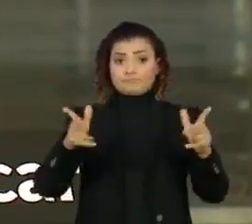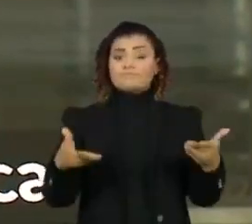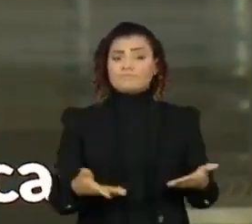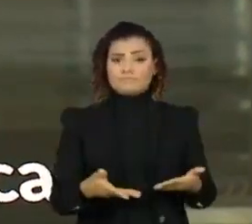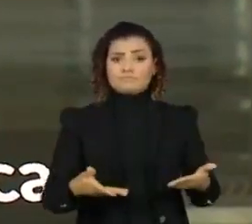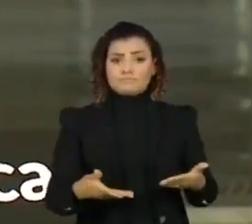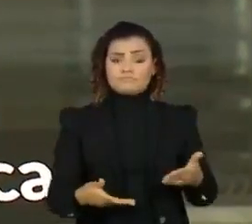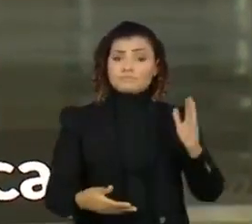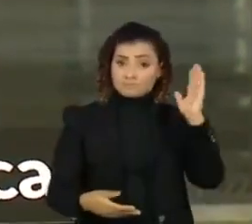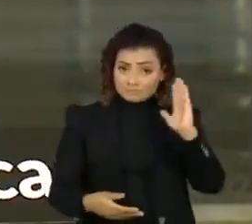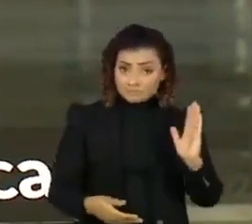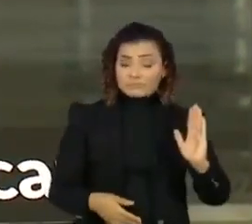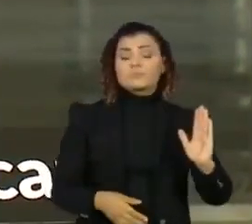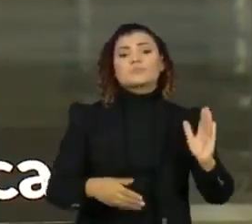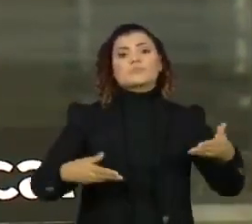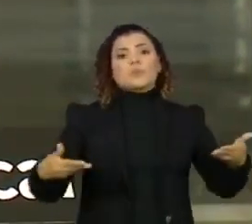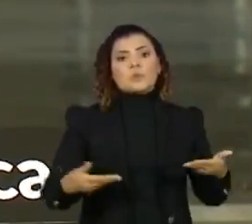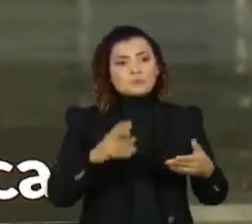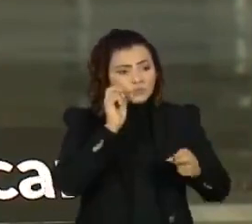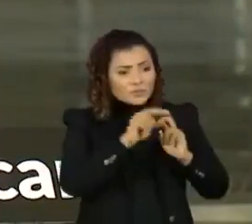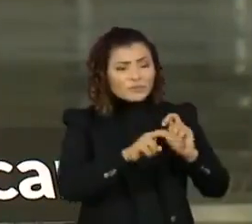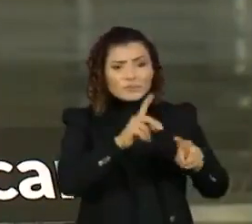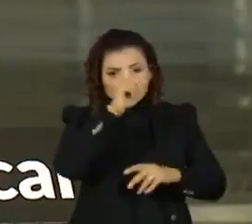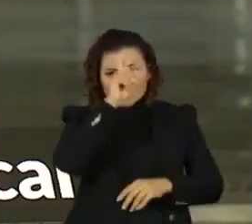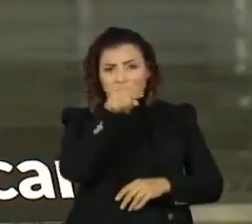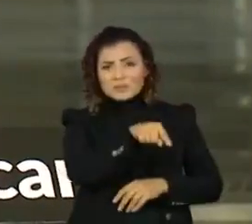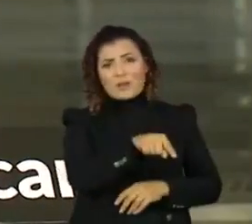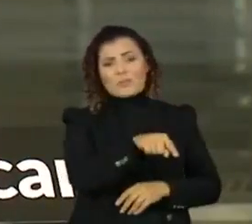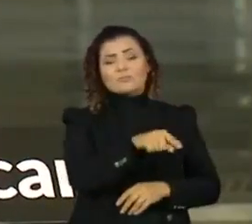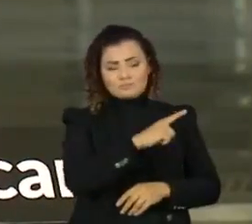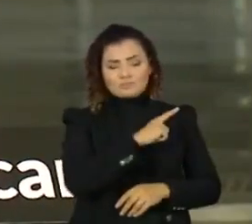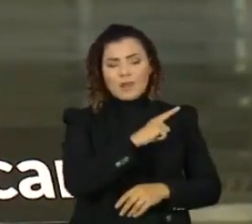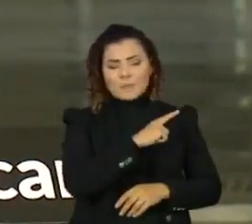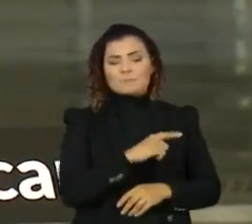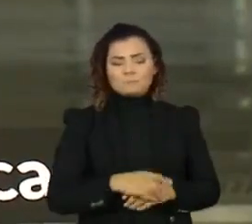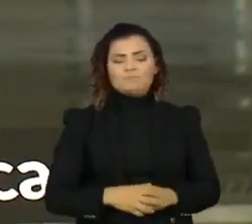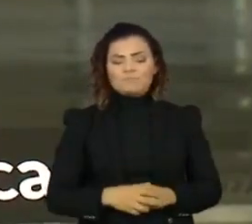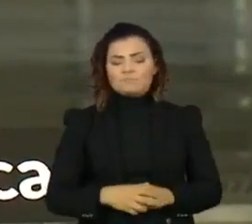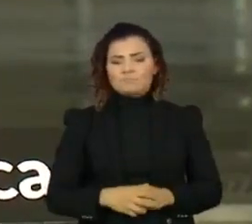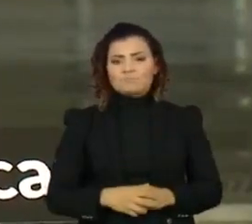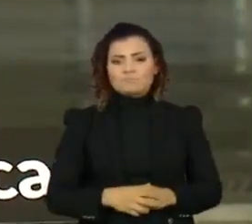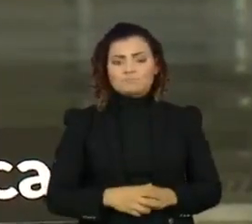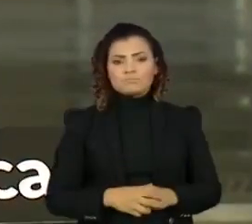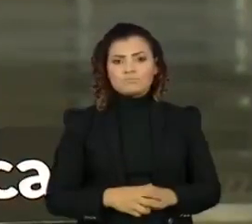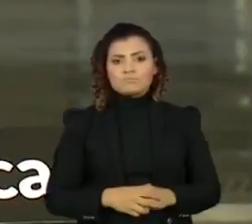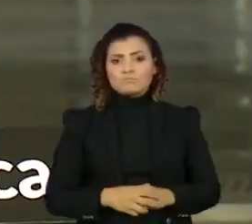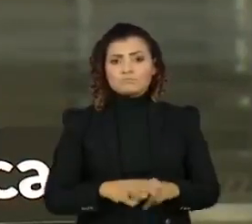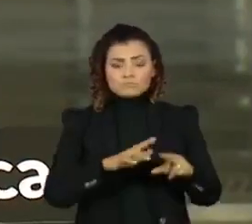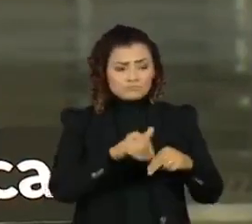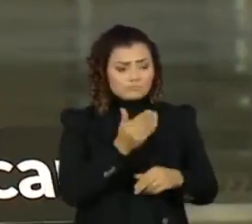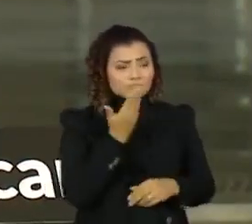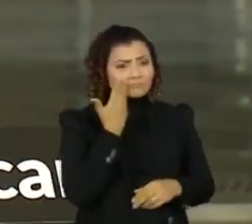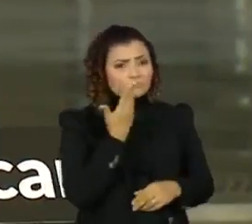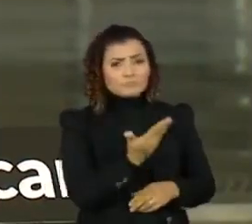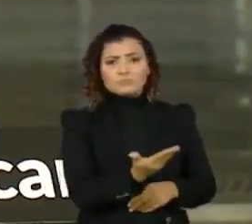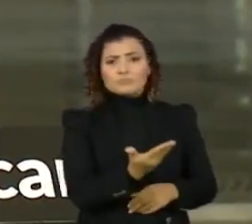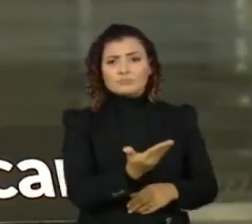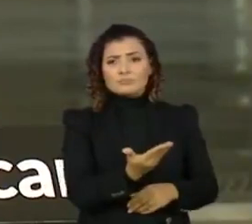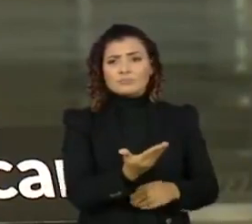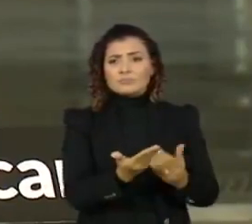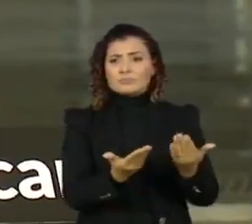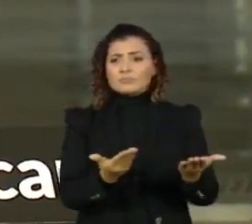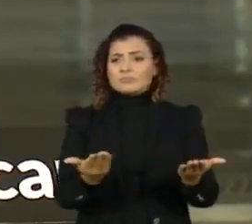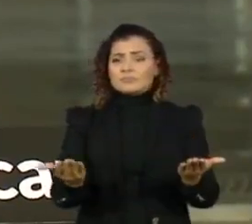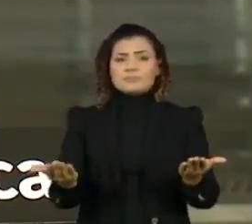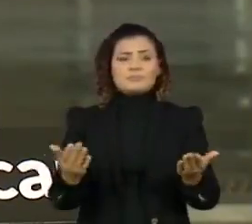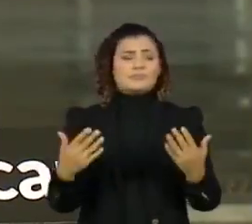isso acontecendo nos hospitais, essa realidade acaba sendo vista e ouvida